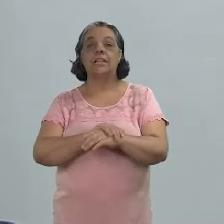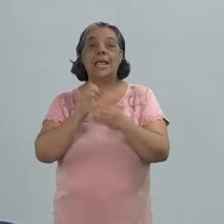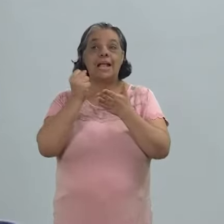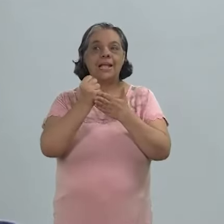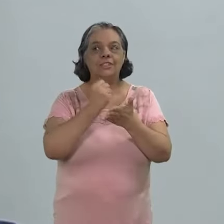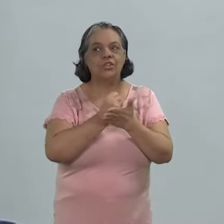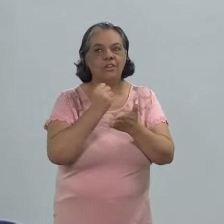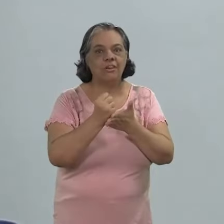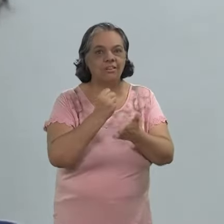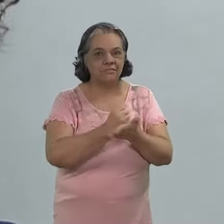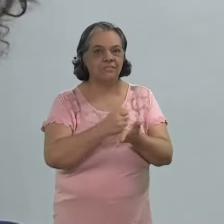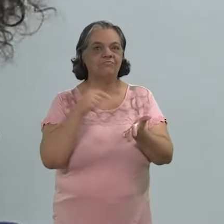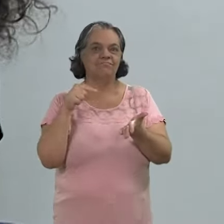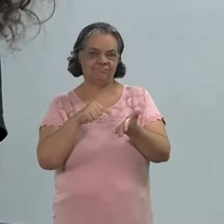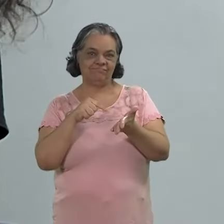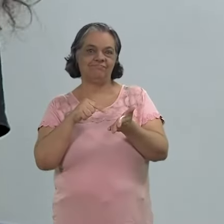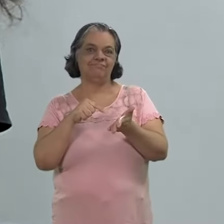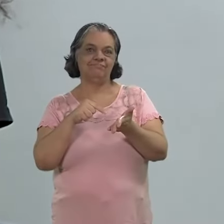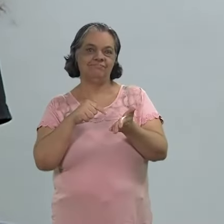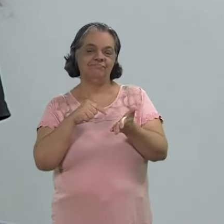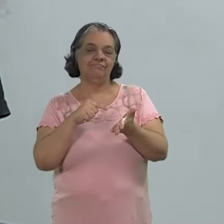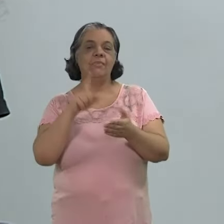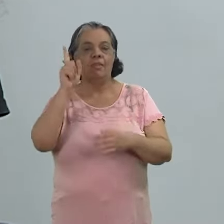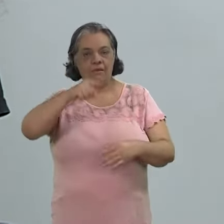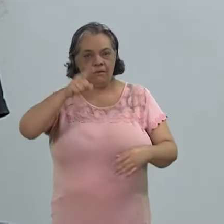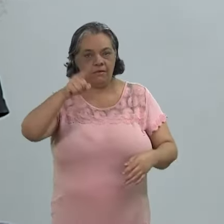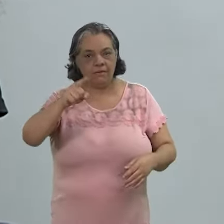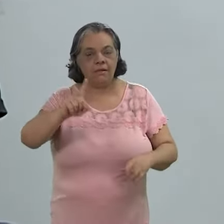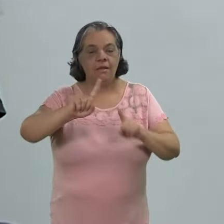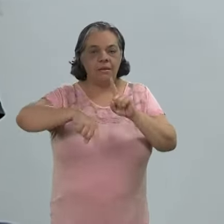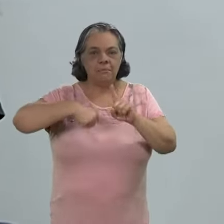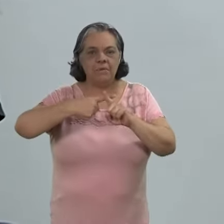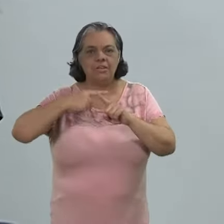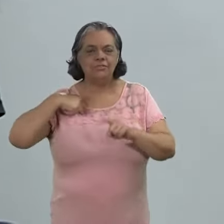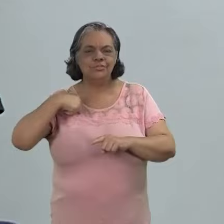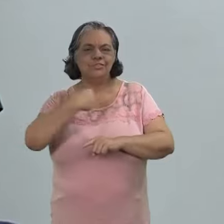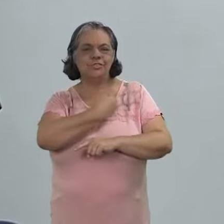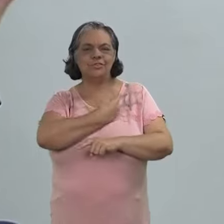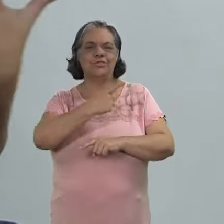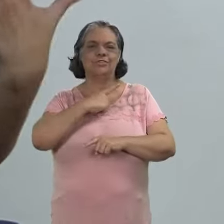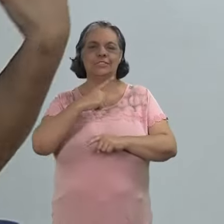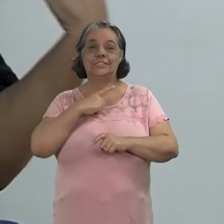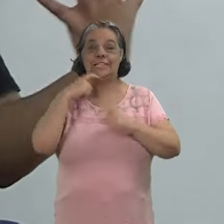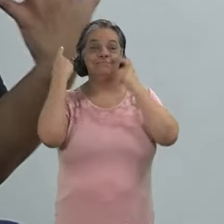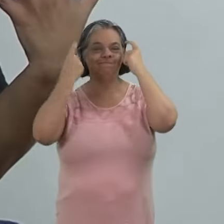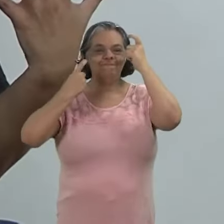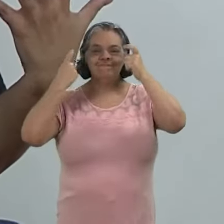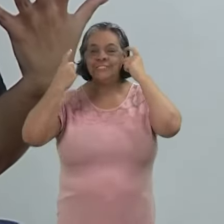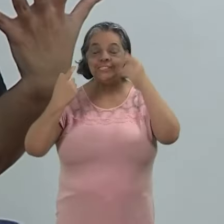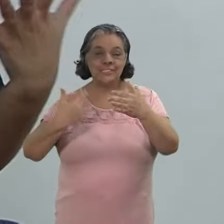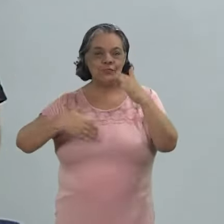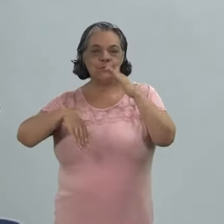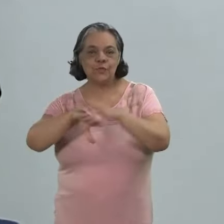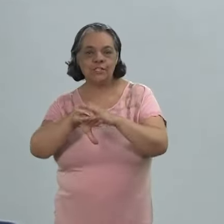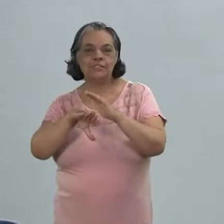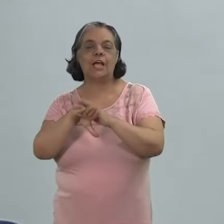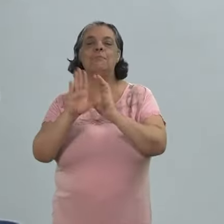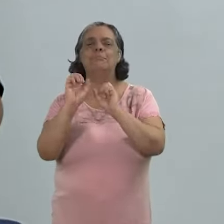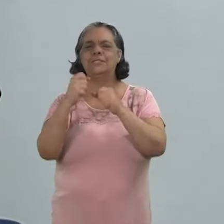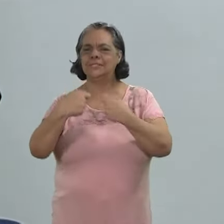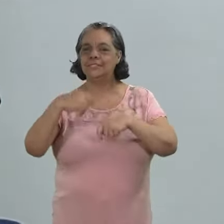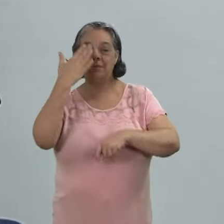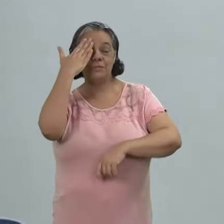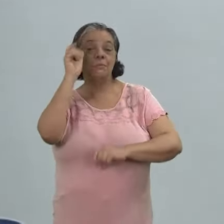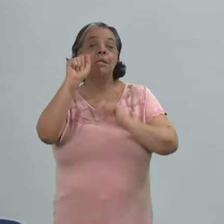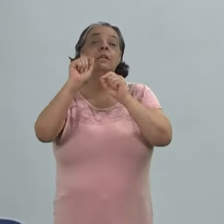catalogação isso é isso por mais que a gente tem essa ânsia de guardar é preciso saber o que